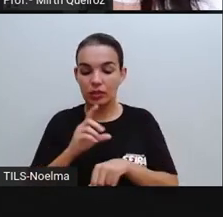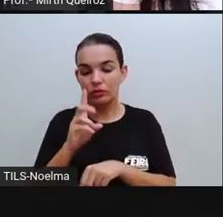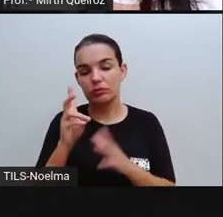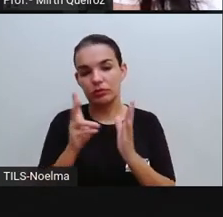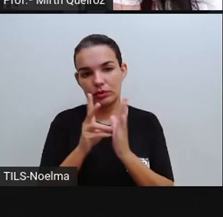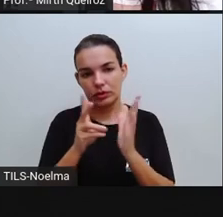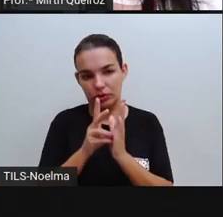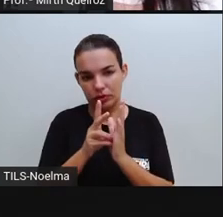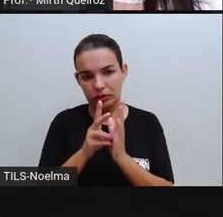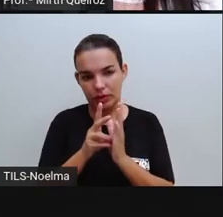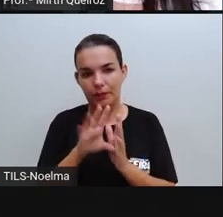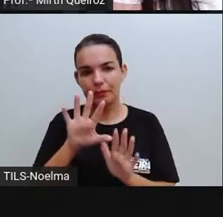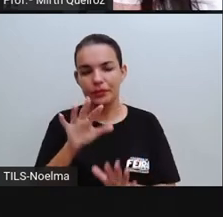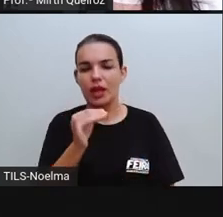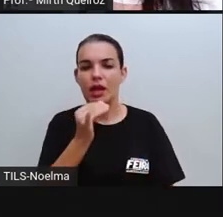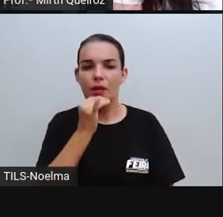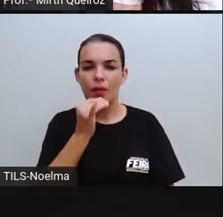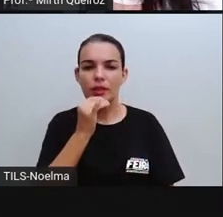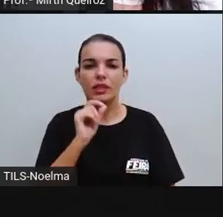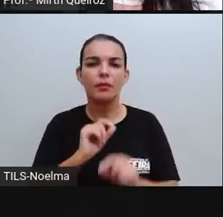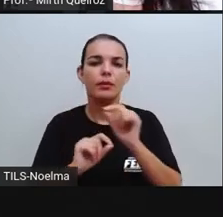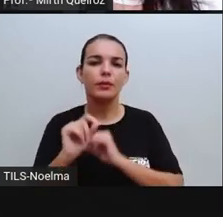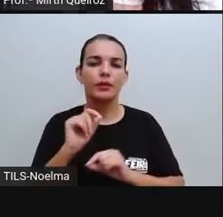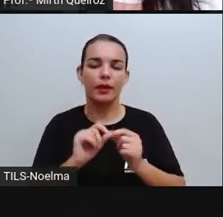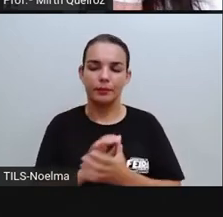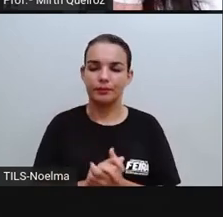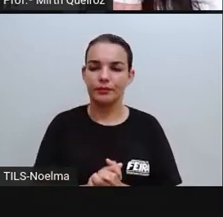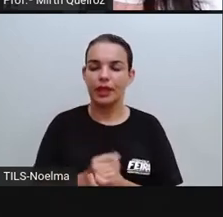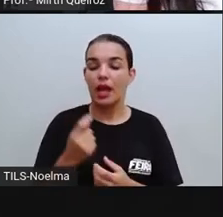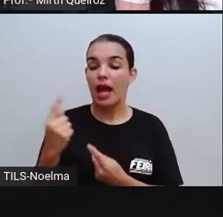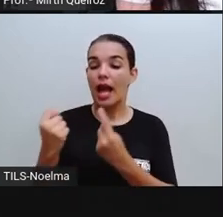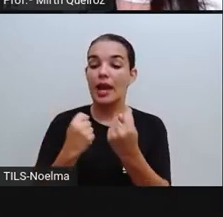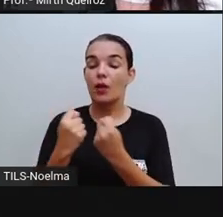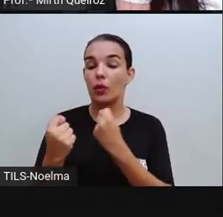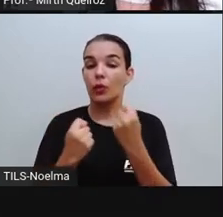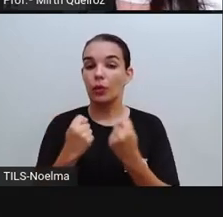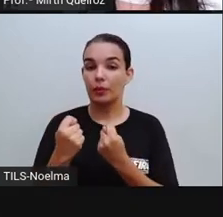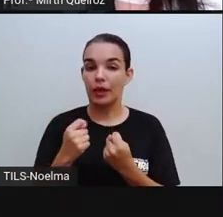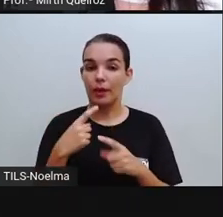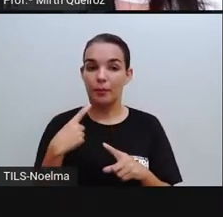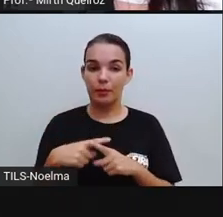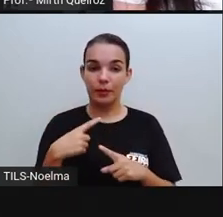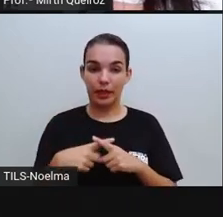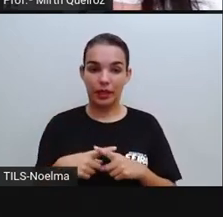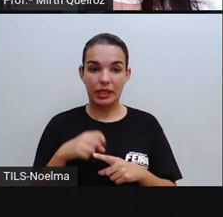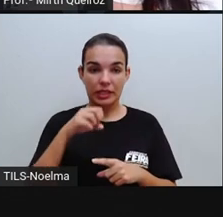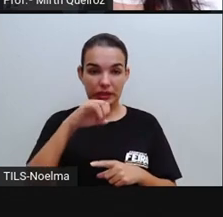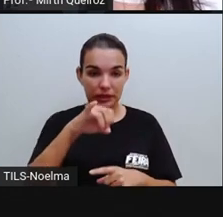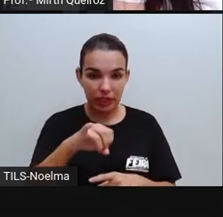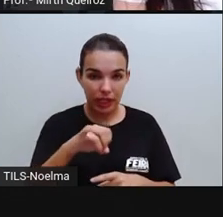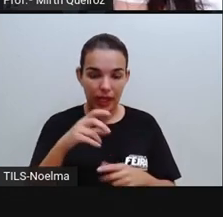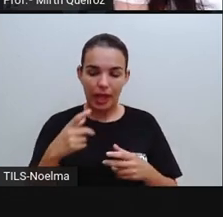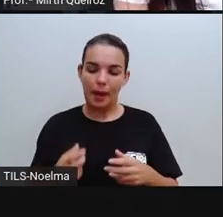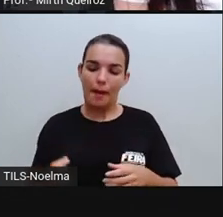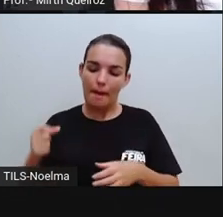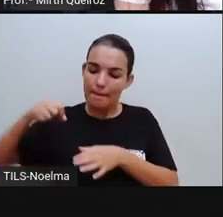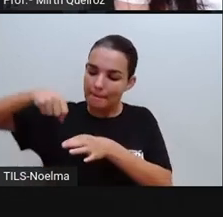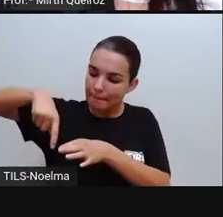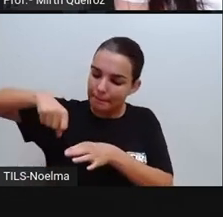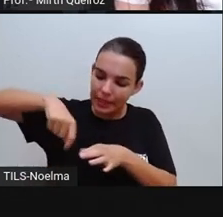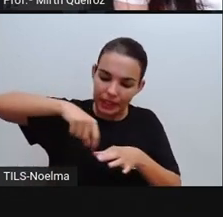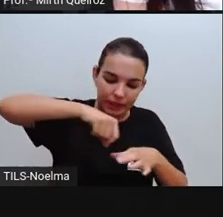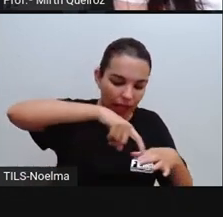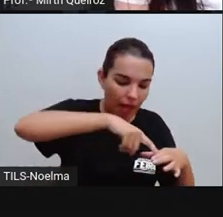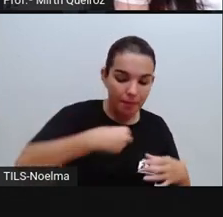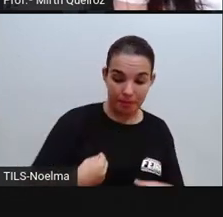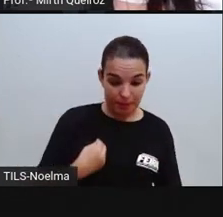Um dos exemplos é a economia. Ao invés de plantar para a subsistência, né? Porque naquela época os índios